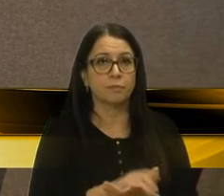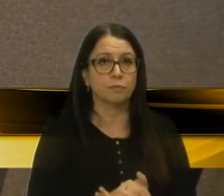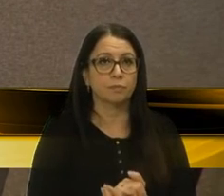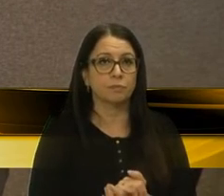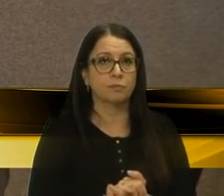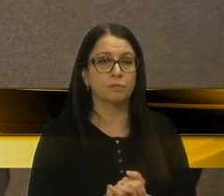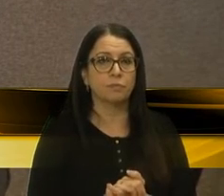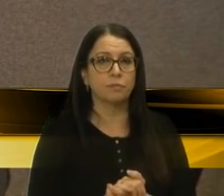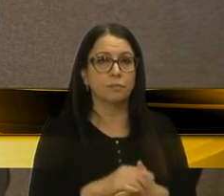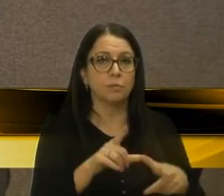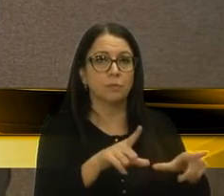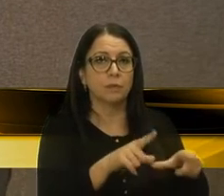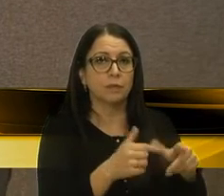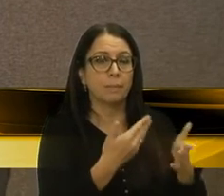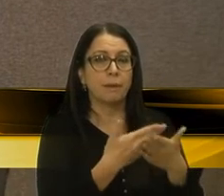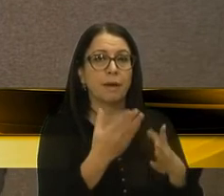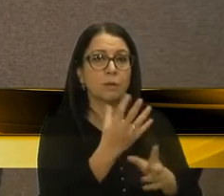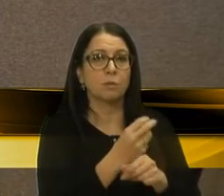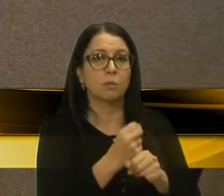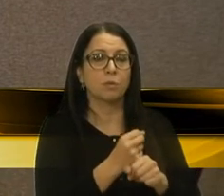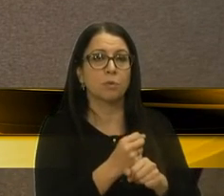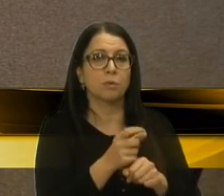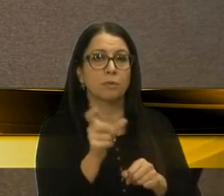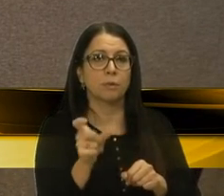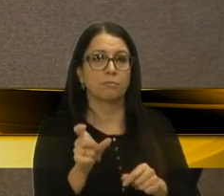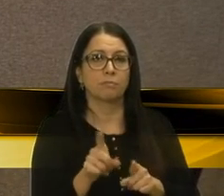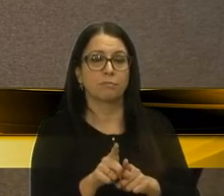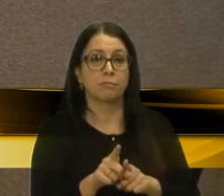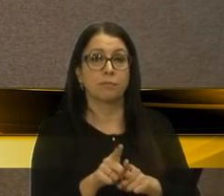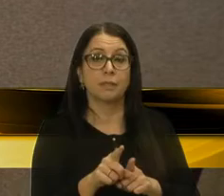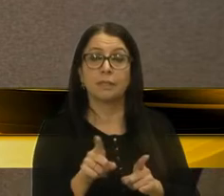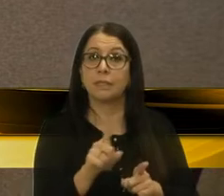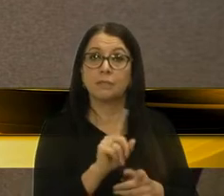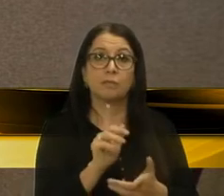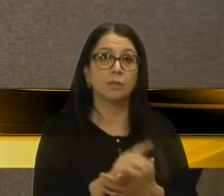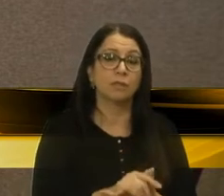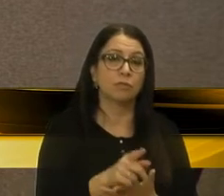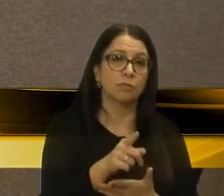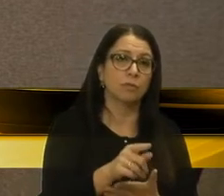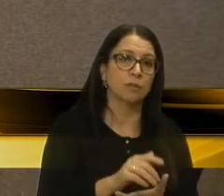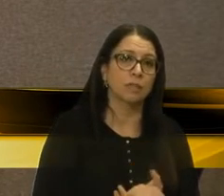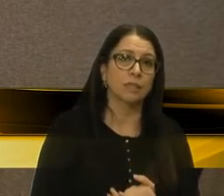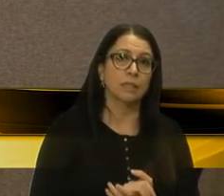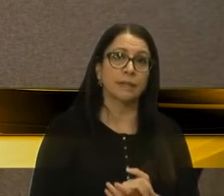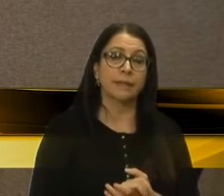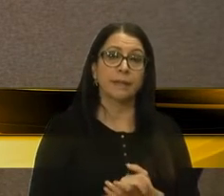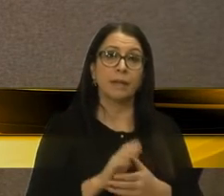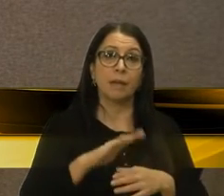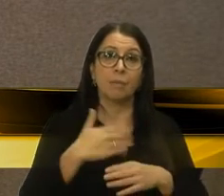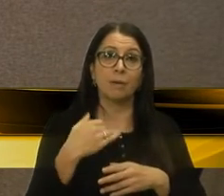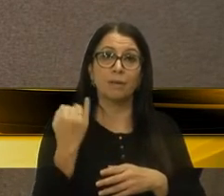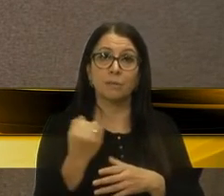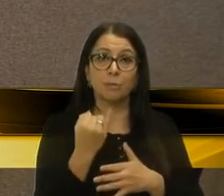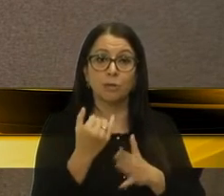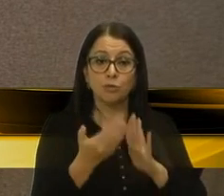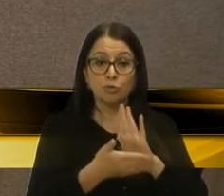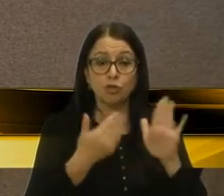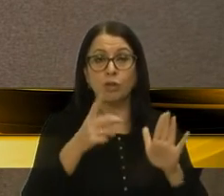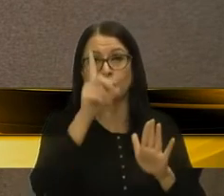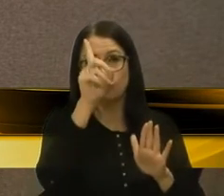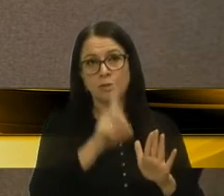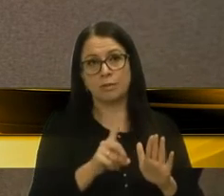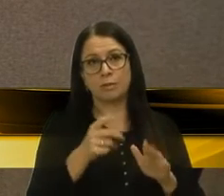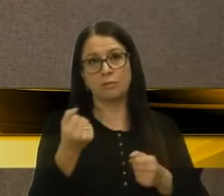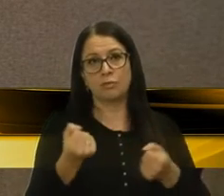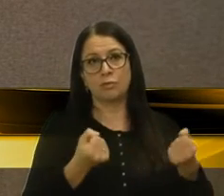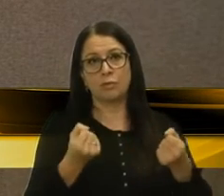Os pontos na carteira também não. Agora, o que não pode é, sumariamente, tirar o direito de